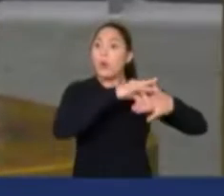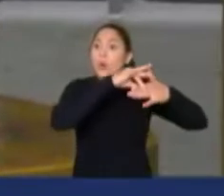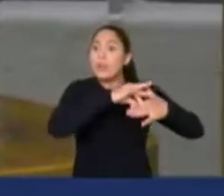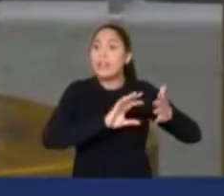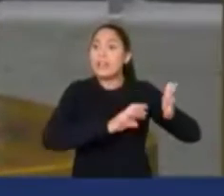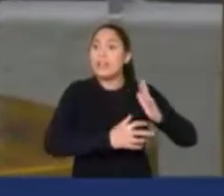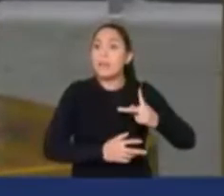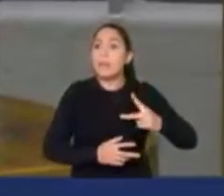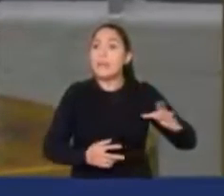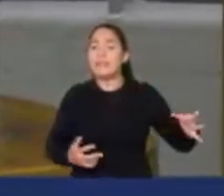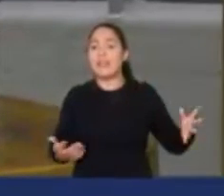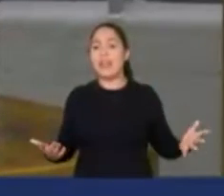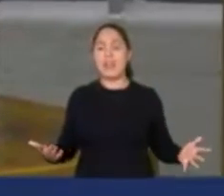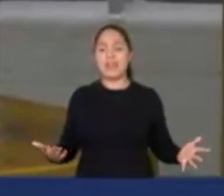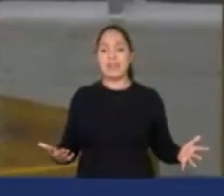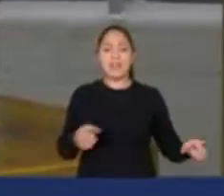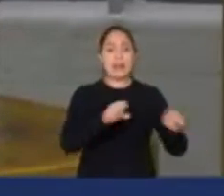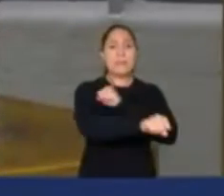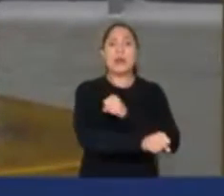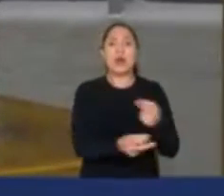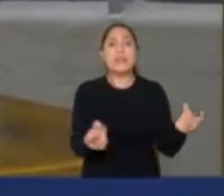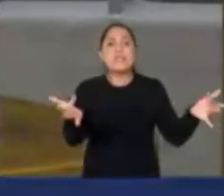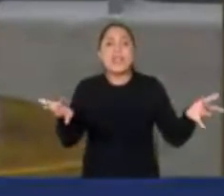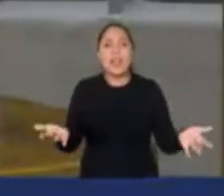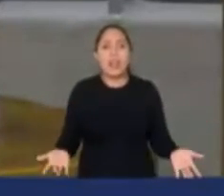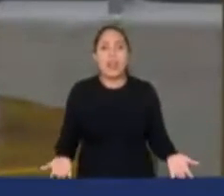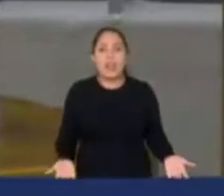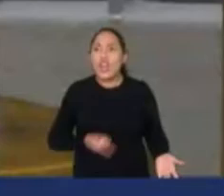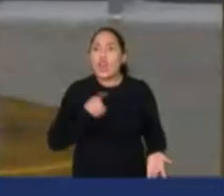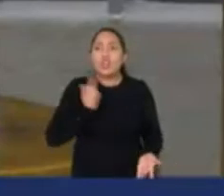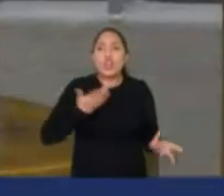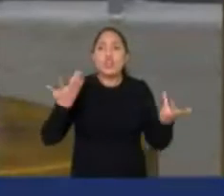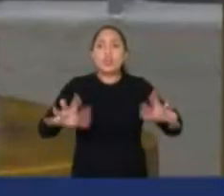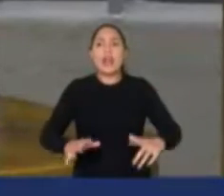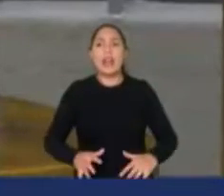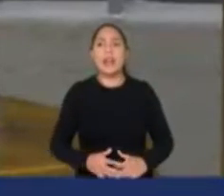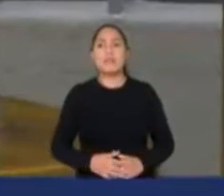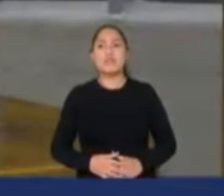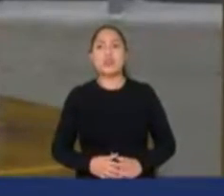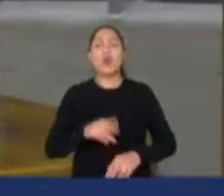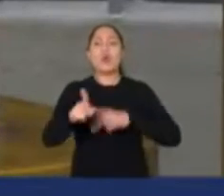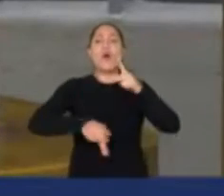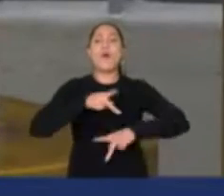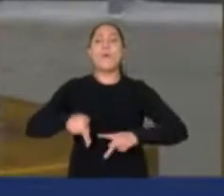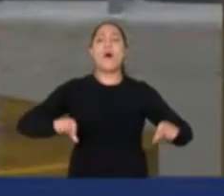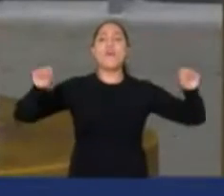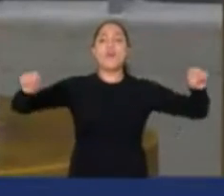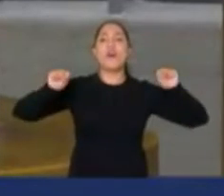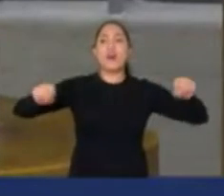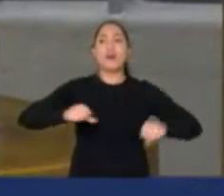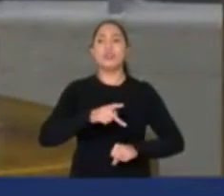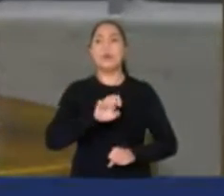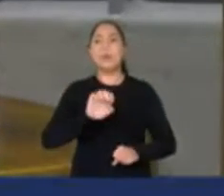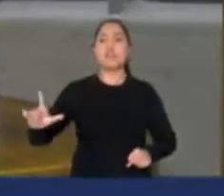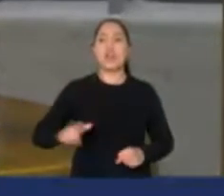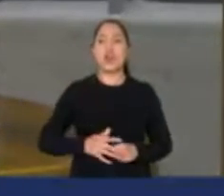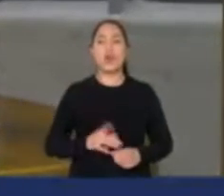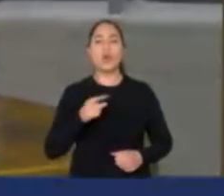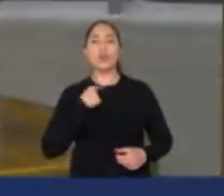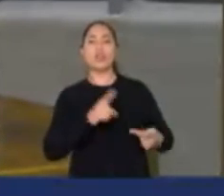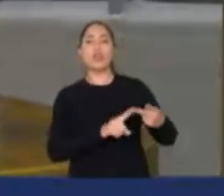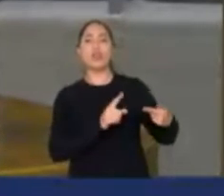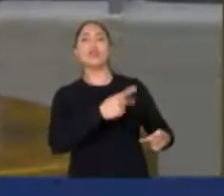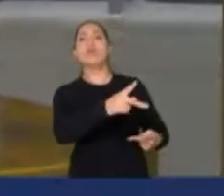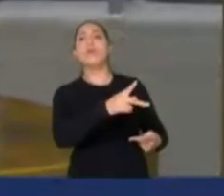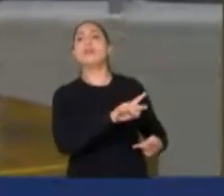E nós não queremos que isso aconteça com os militantes do PSOL. Nós não queremos que aconteça com os militantes do PCdoB,